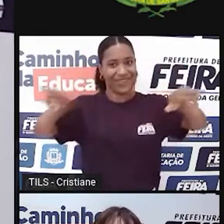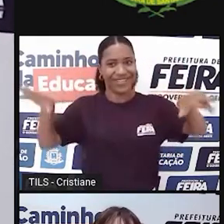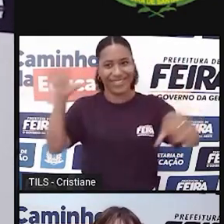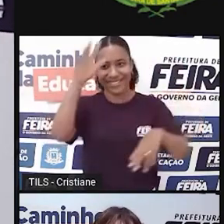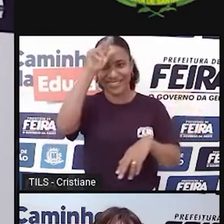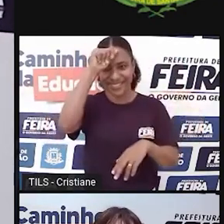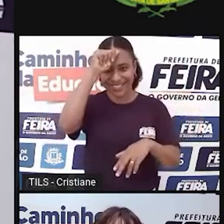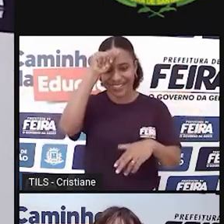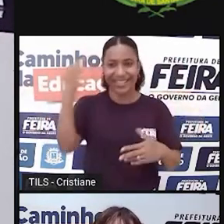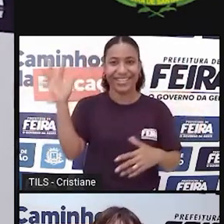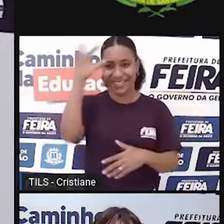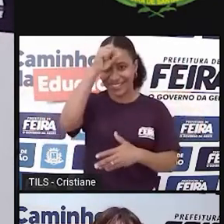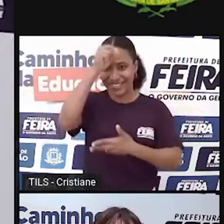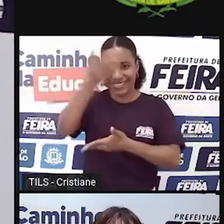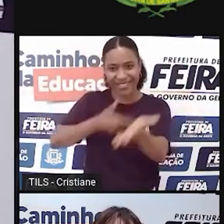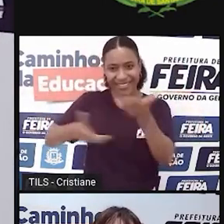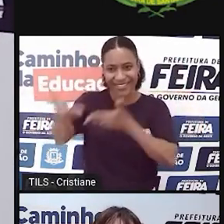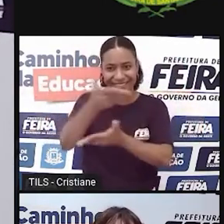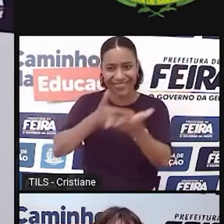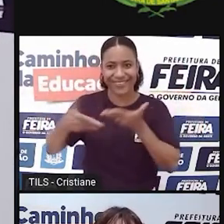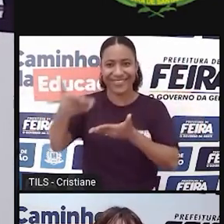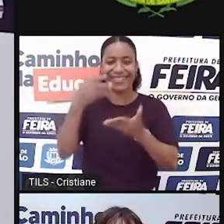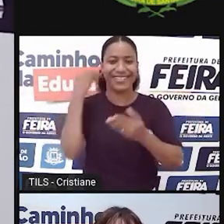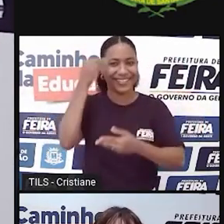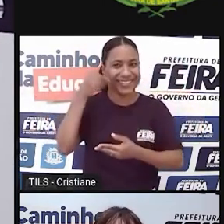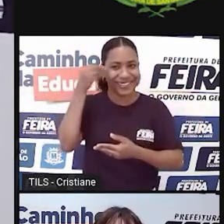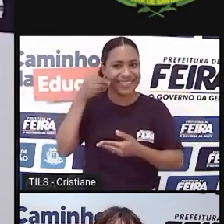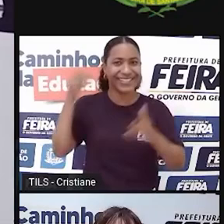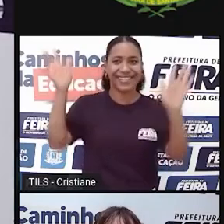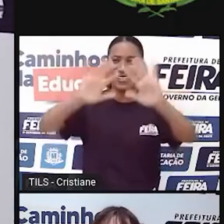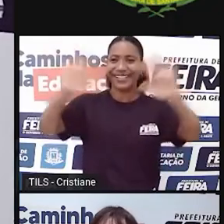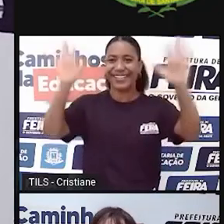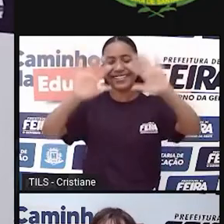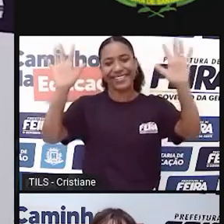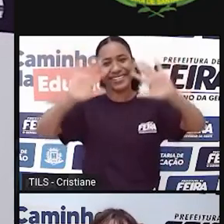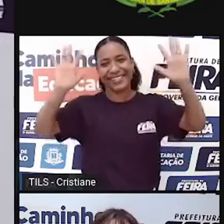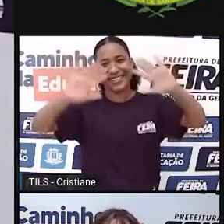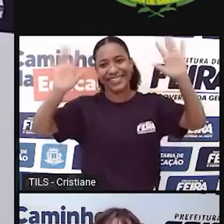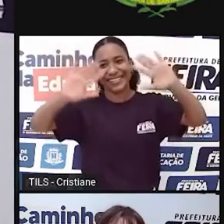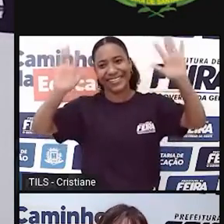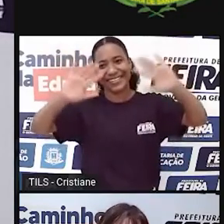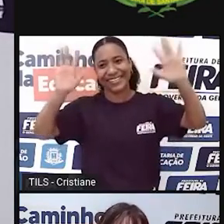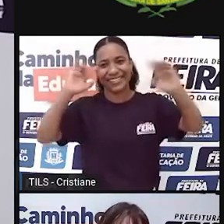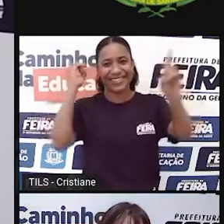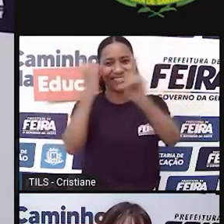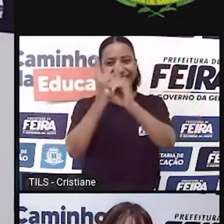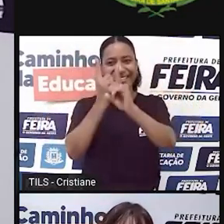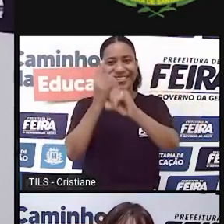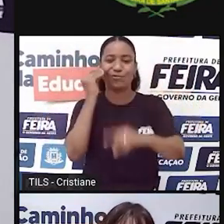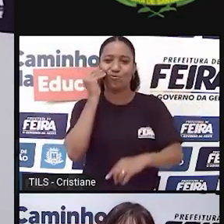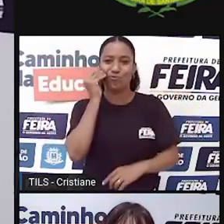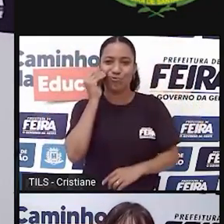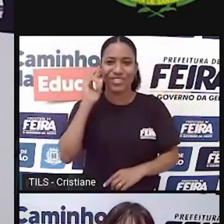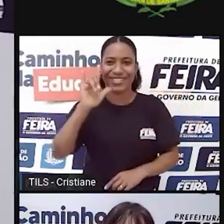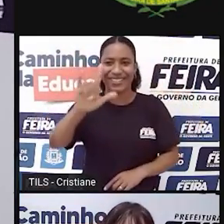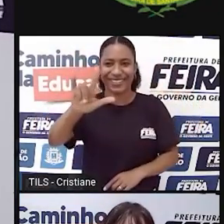aqui no Momento Saberes e Viveres. Certo? Muito obrigado, Cláudia. Tchau, gente. Até semana que vem. Beijo. Tchau.